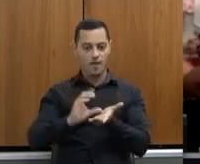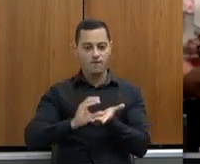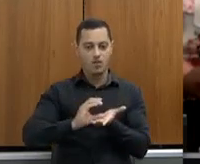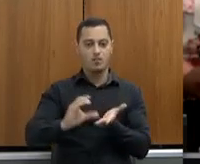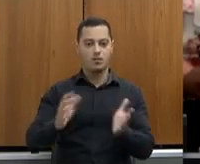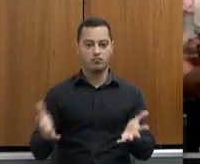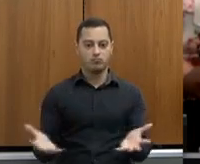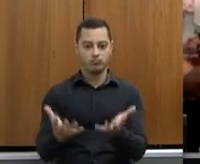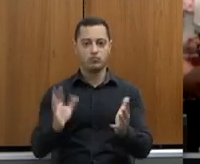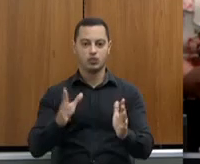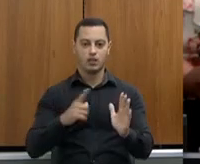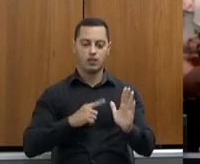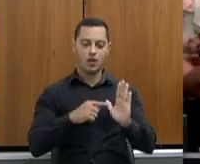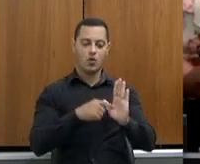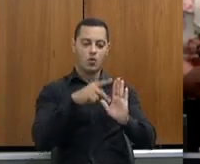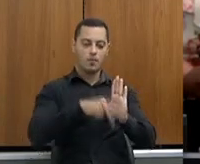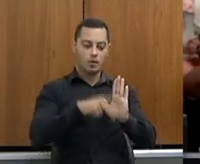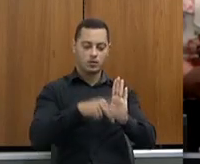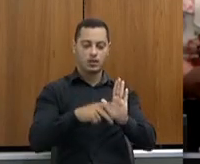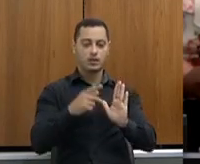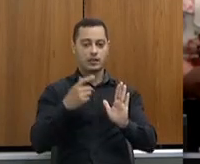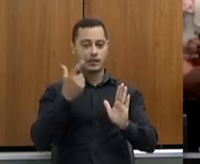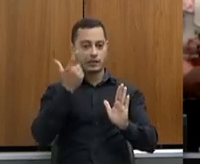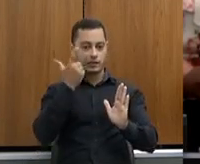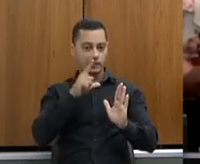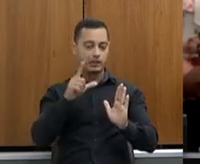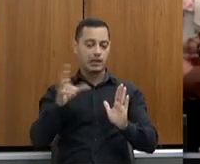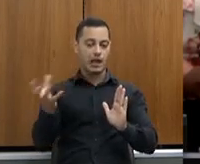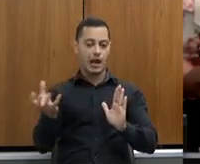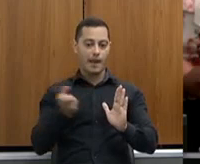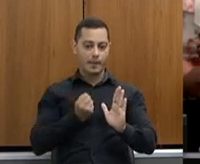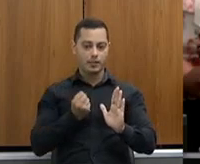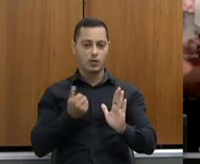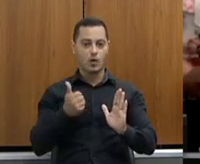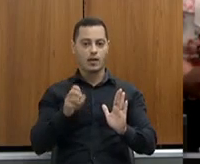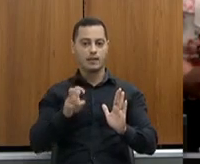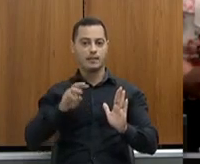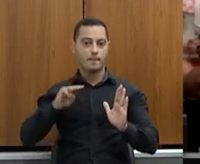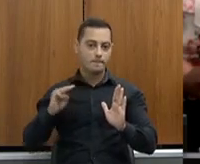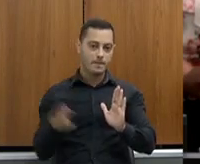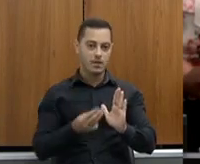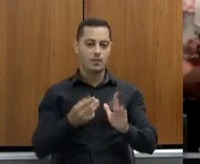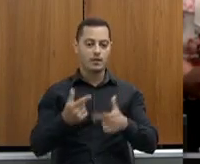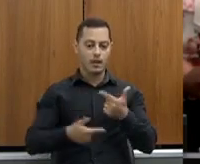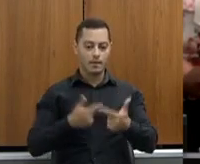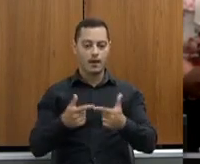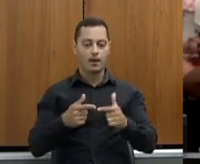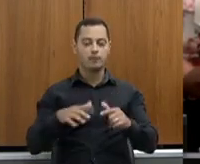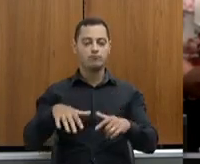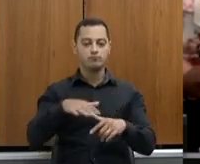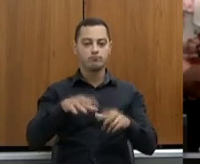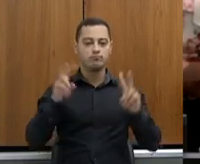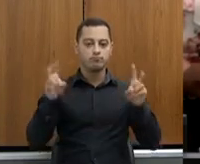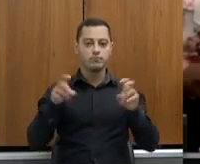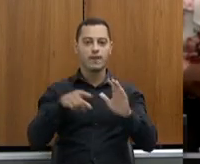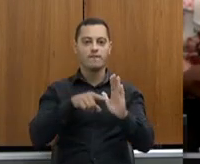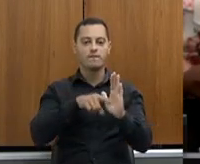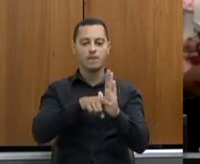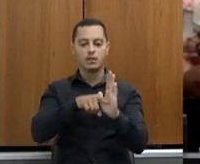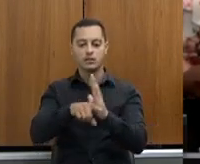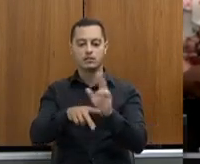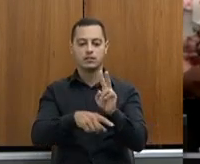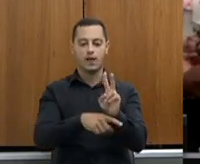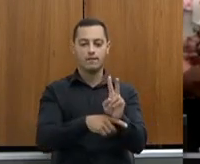projeto inserido para captação de mais 15 milhões, para trabalhar nessa questão da vigilância, nessa questão, principalmente,